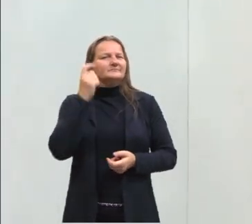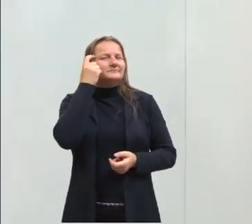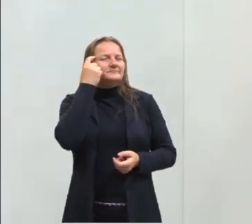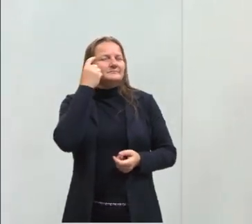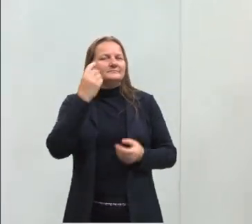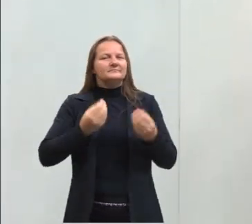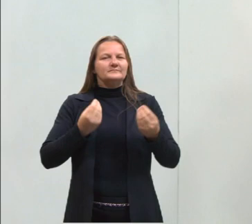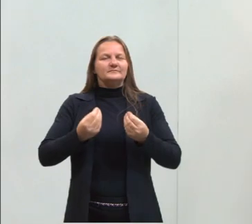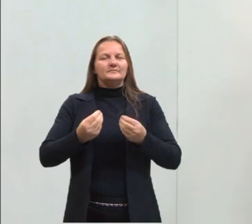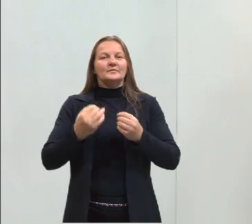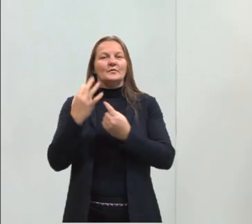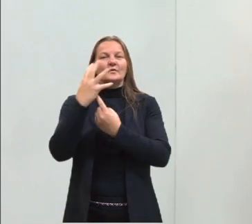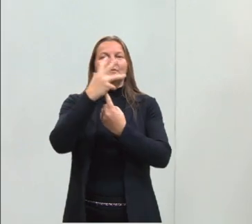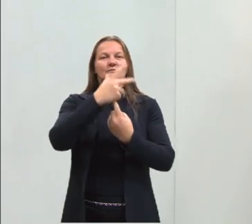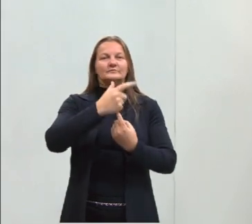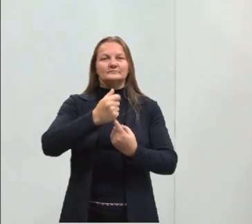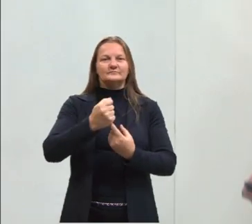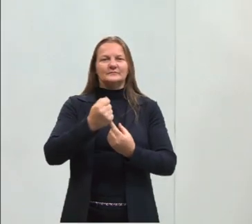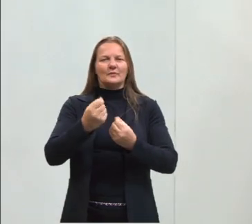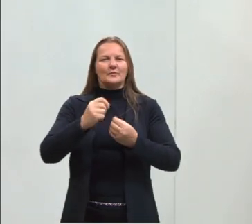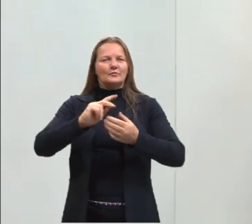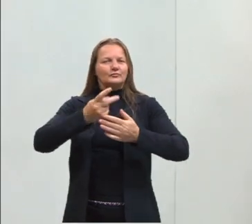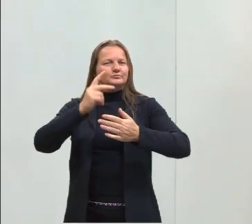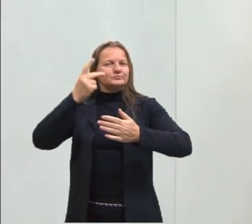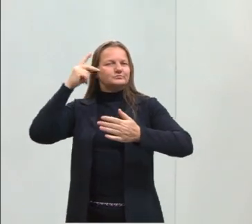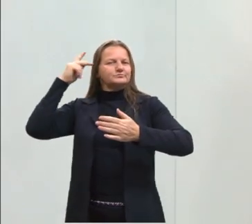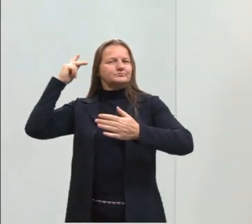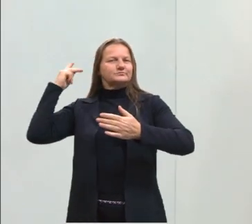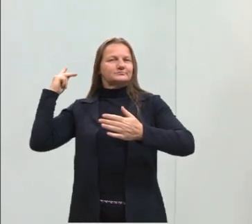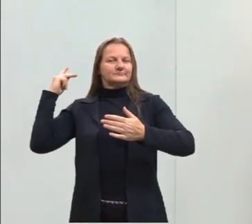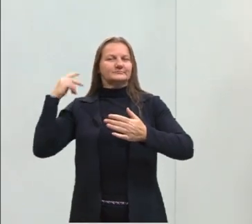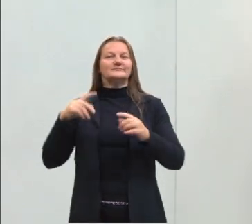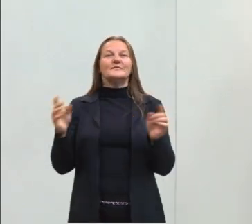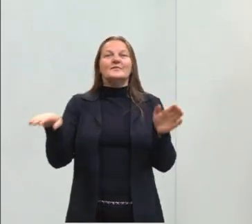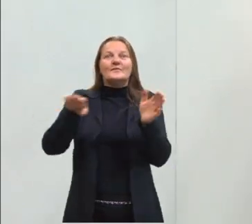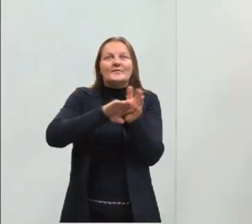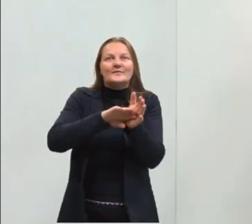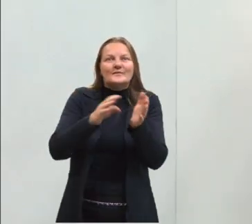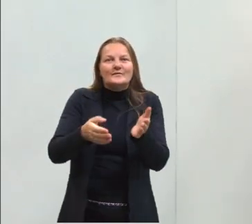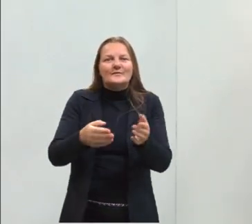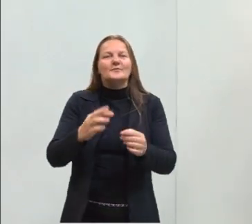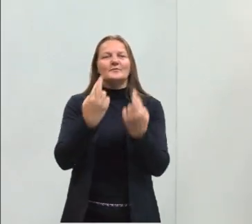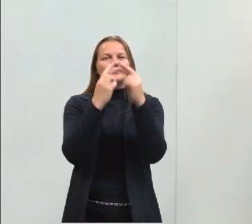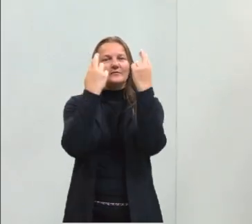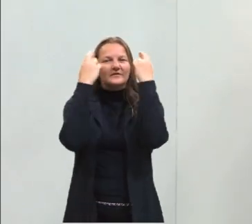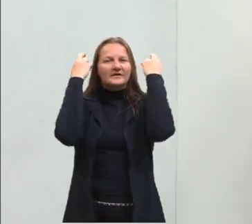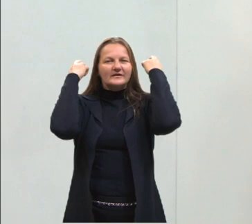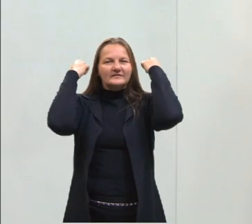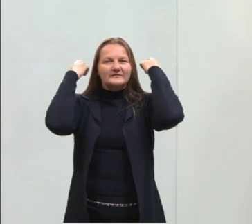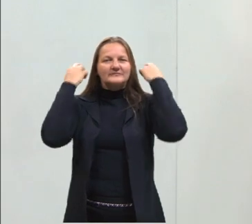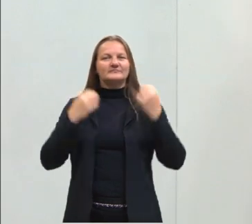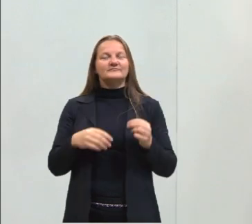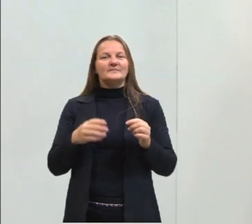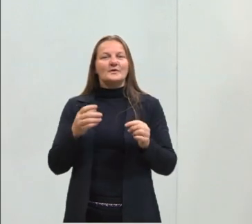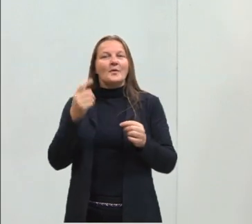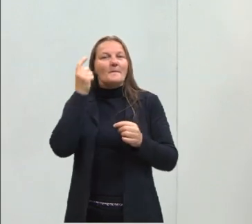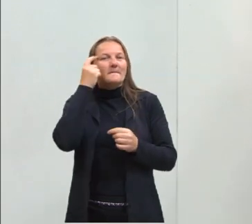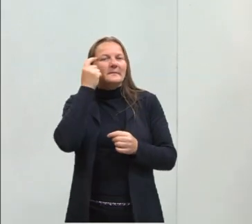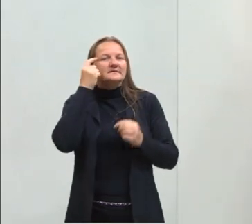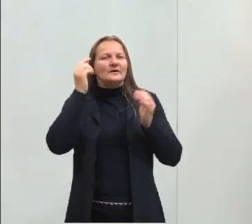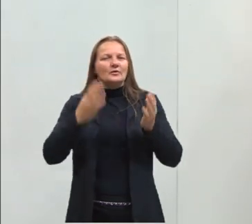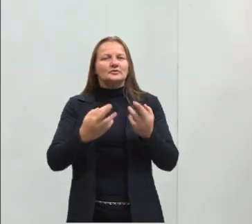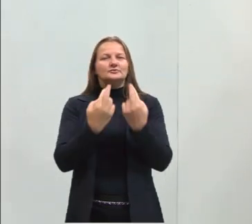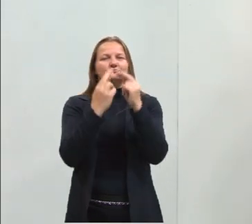a arte através da história, nós chegamos na Grécia. Vamos pensar hoje